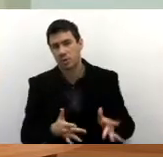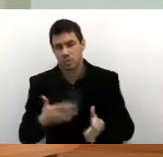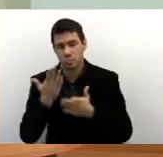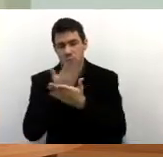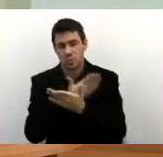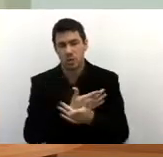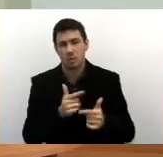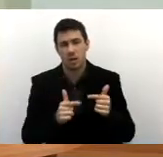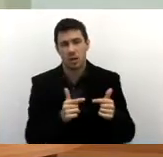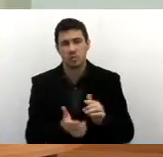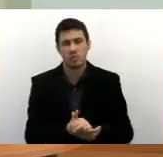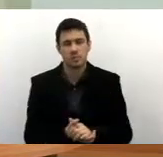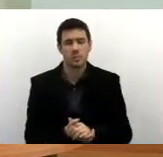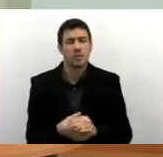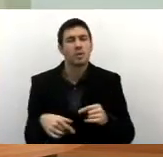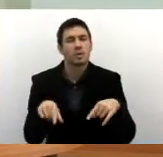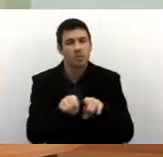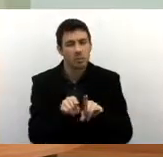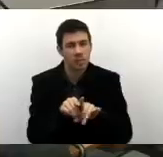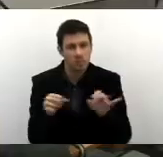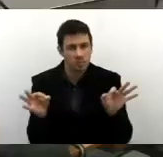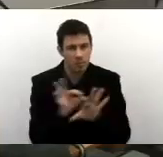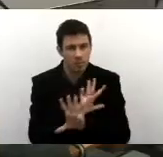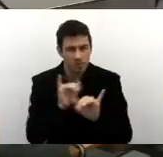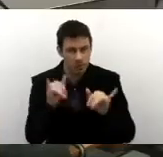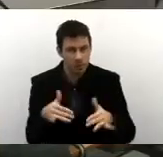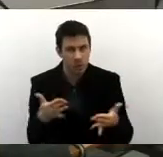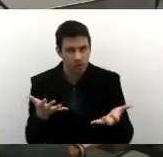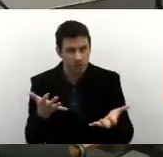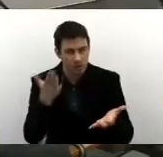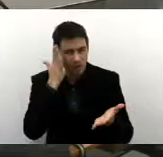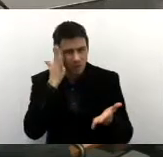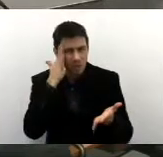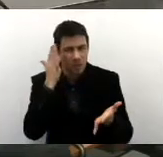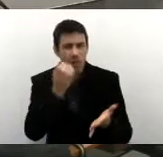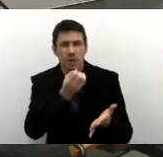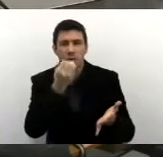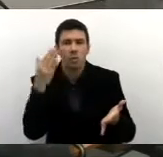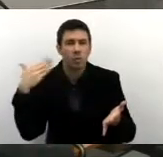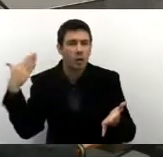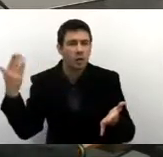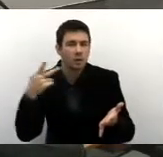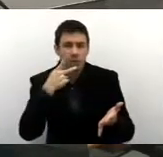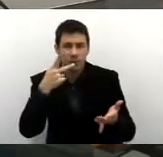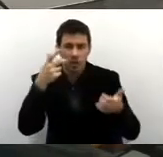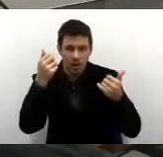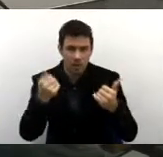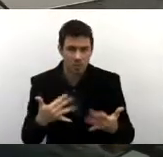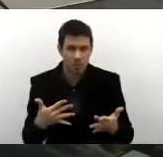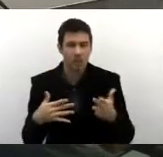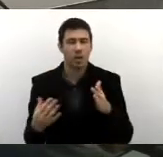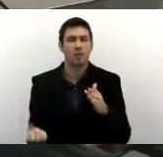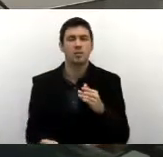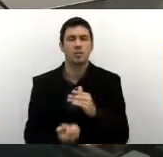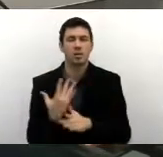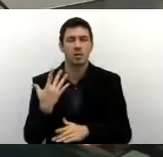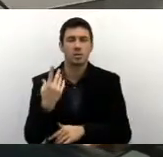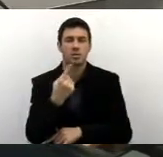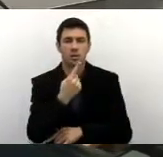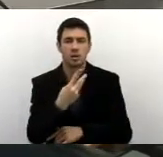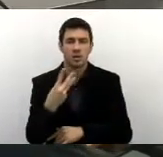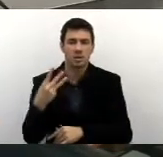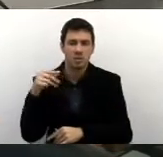do trabalho. E, para encerrar, quando é falado na criação de 13 mil